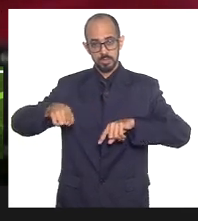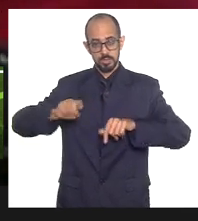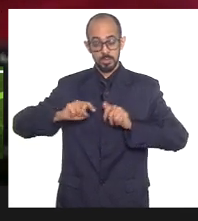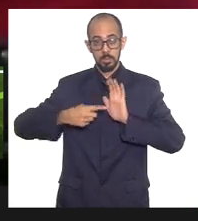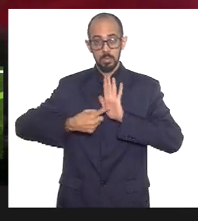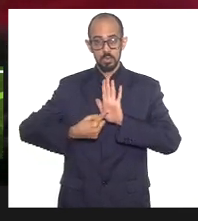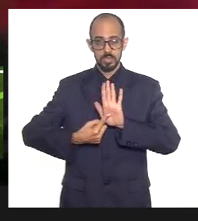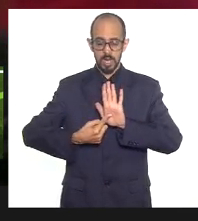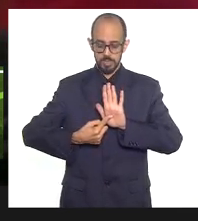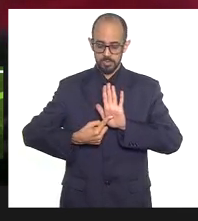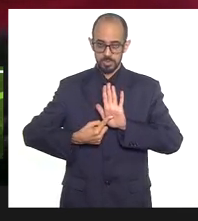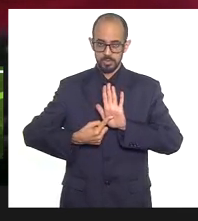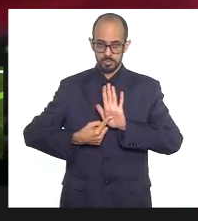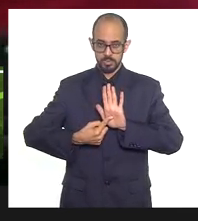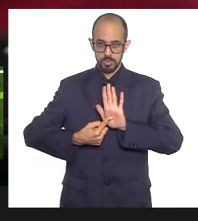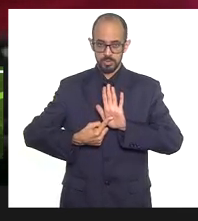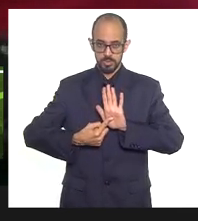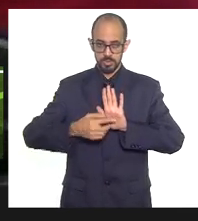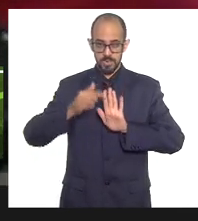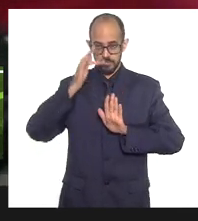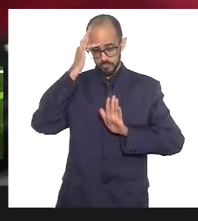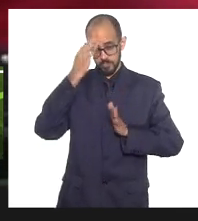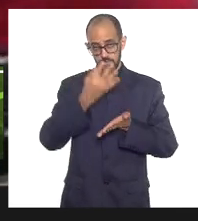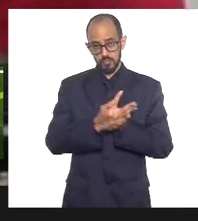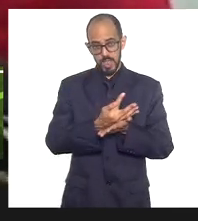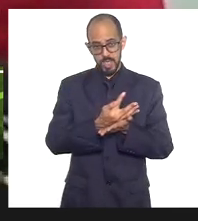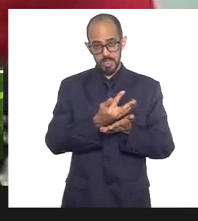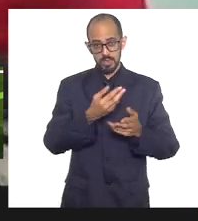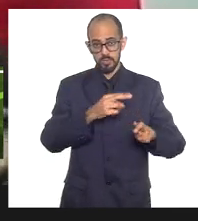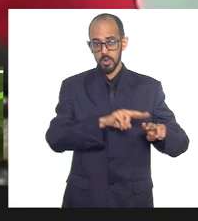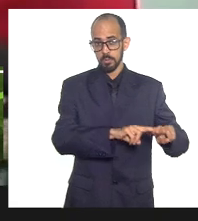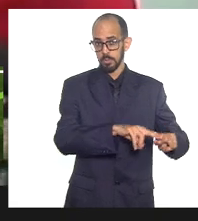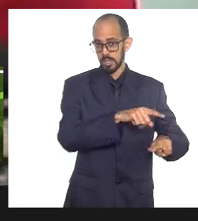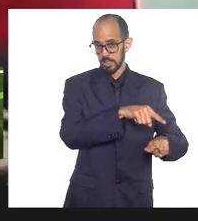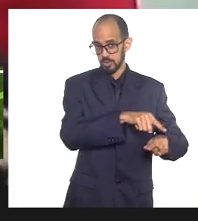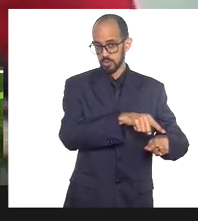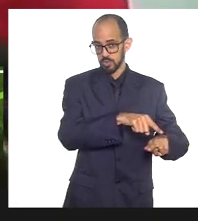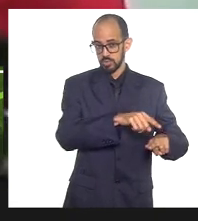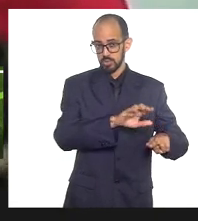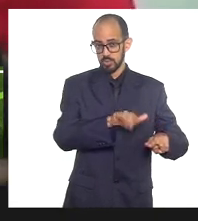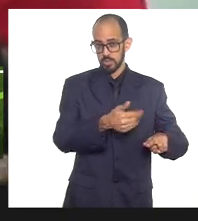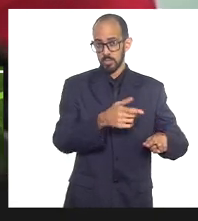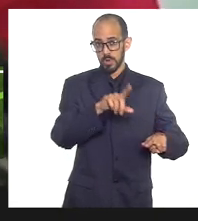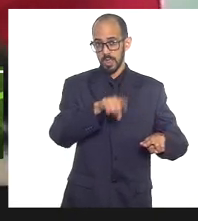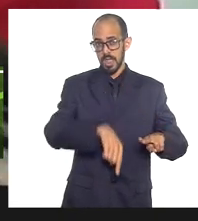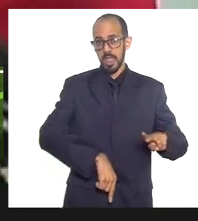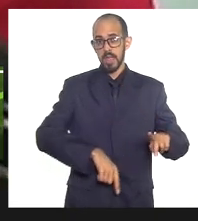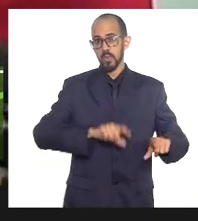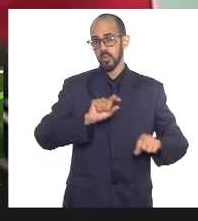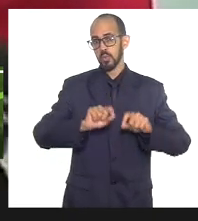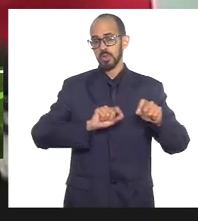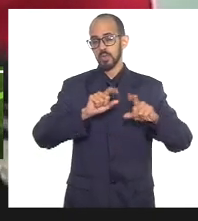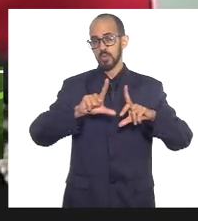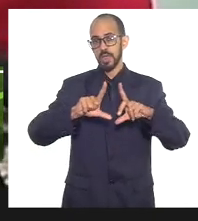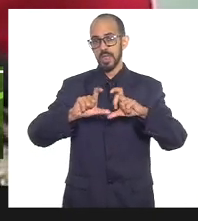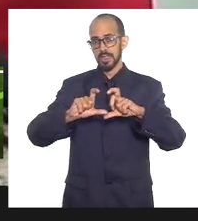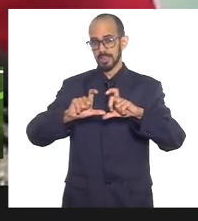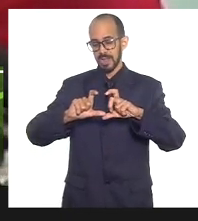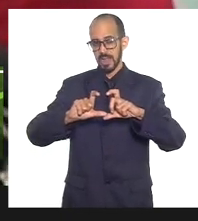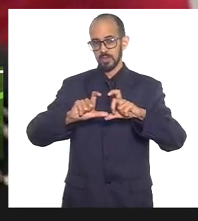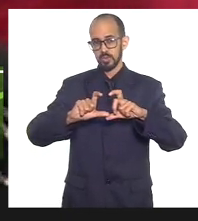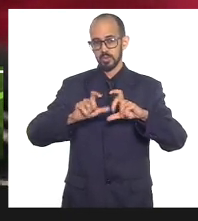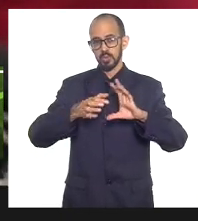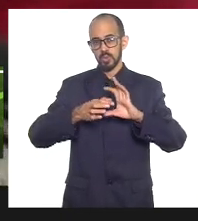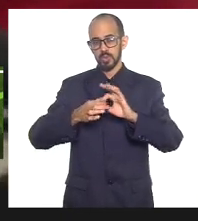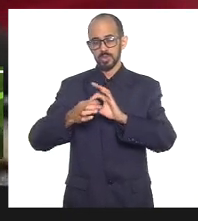que traduziam essa fé e que foram apreendidas. Então, o retrato da história da polícia é um retrato